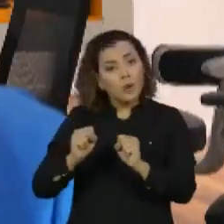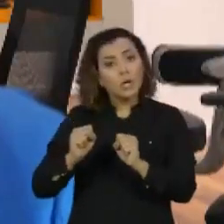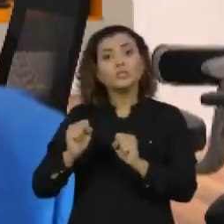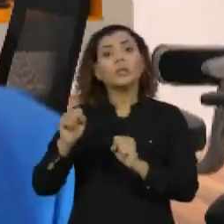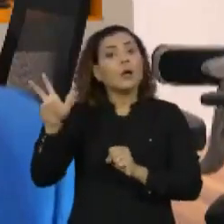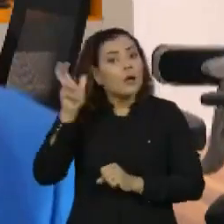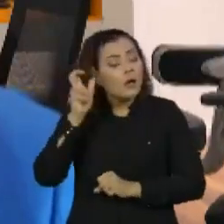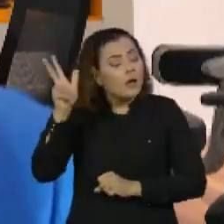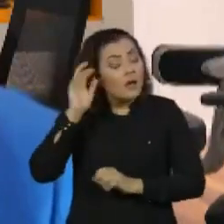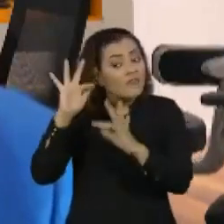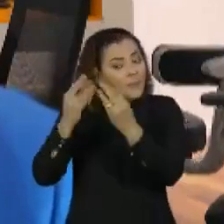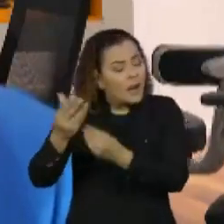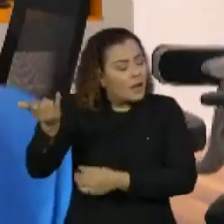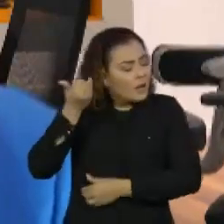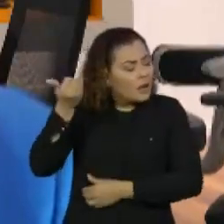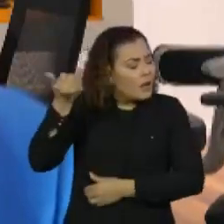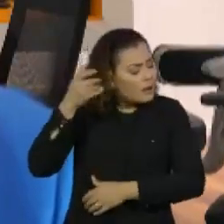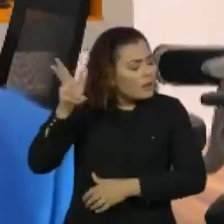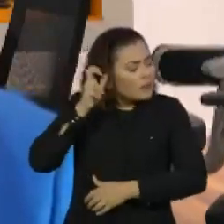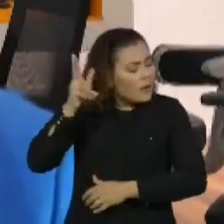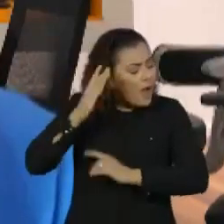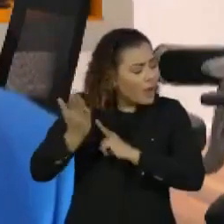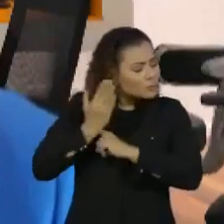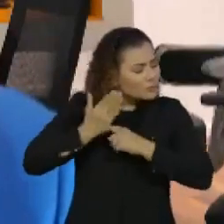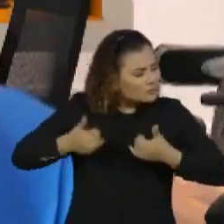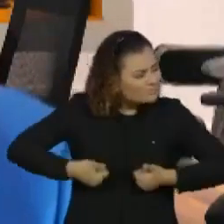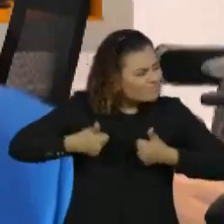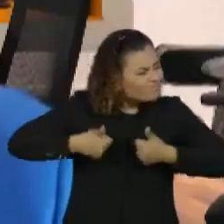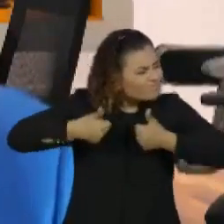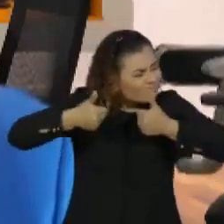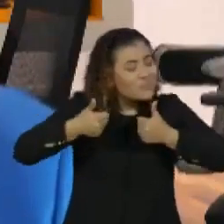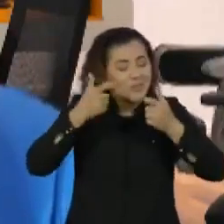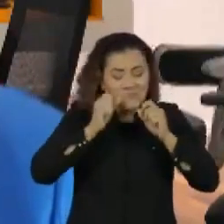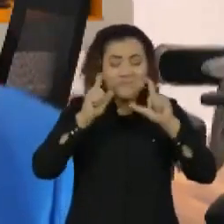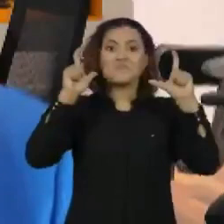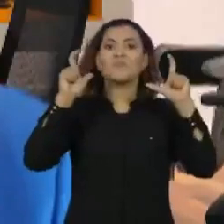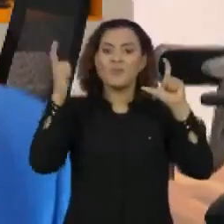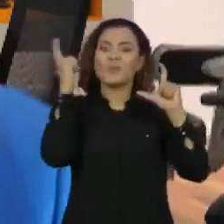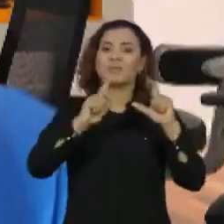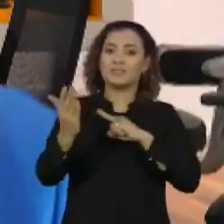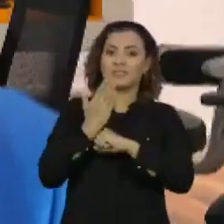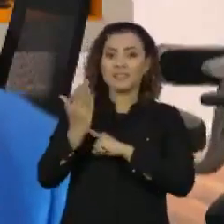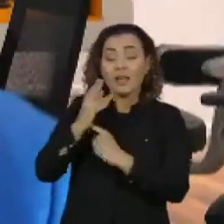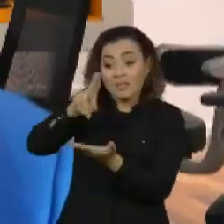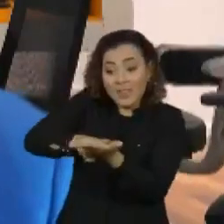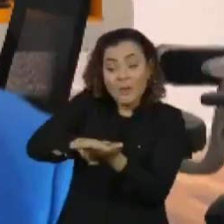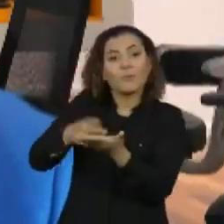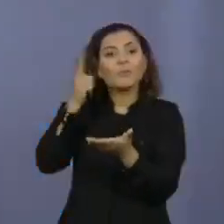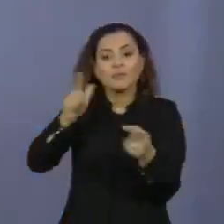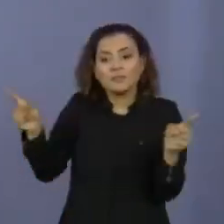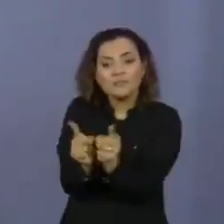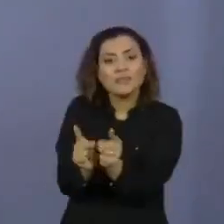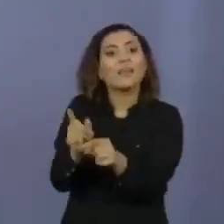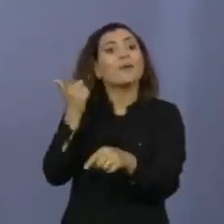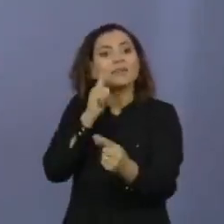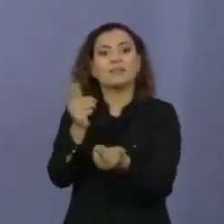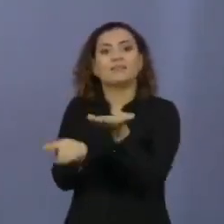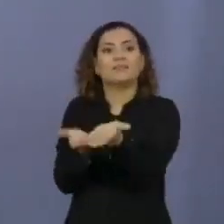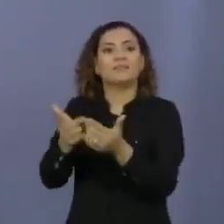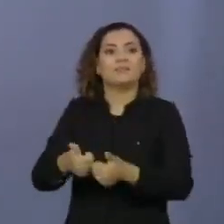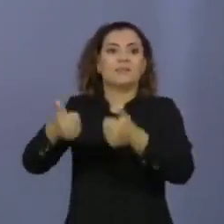por sons de familiares que o conheçam, isso ajuda na recuperação, melhora o desfecho, diminui o tempo de internação e assim por diante.